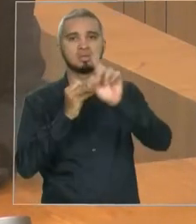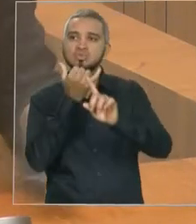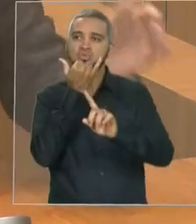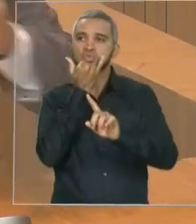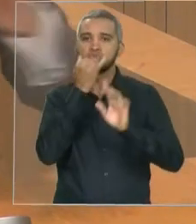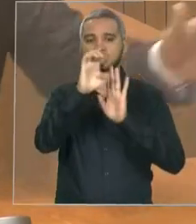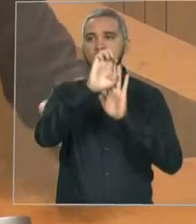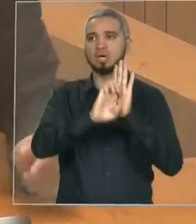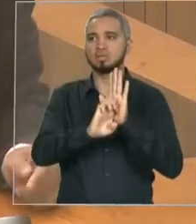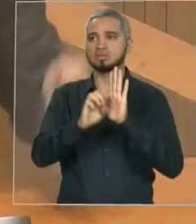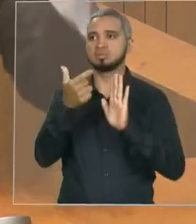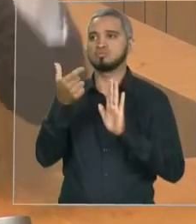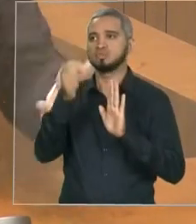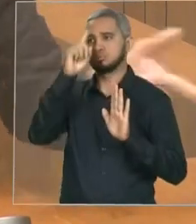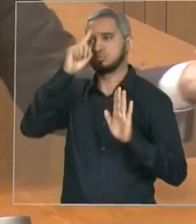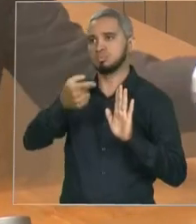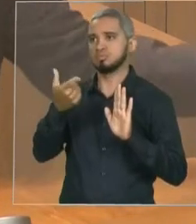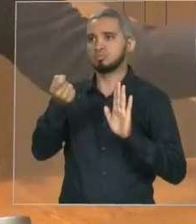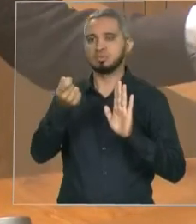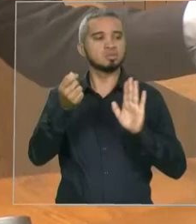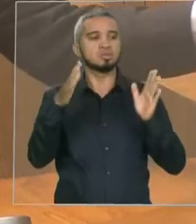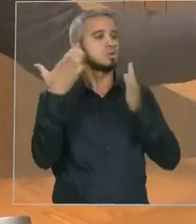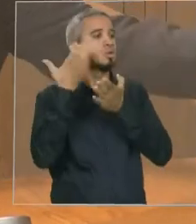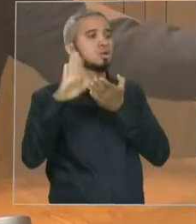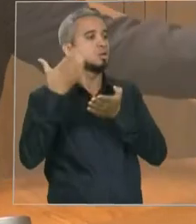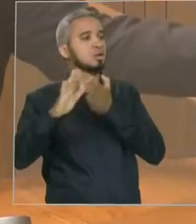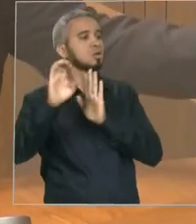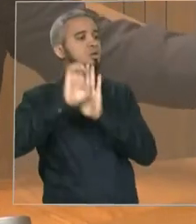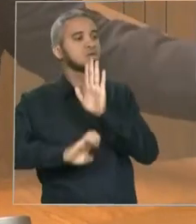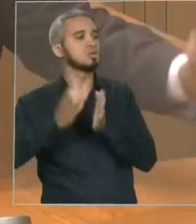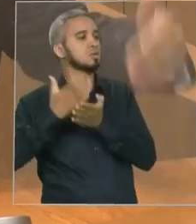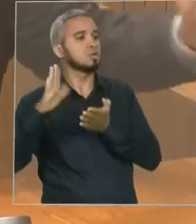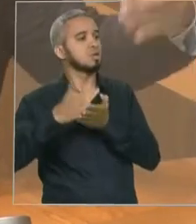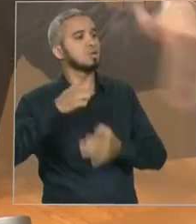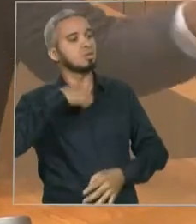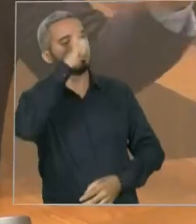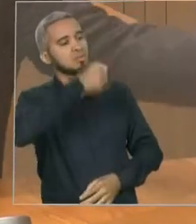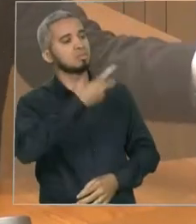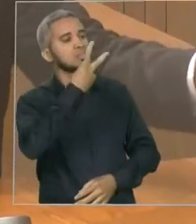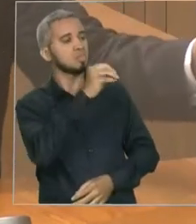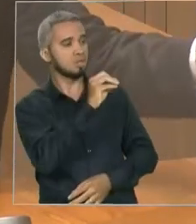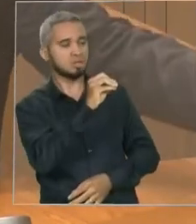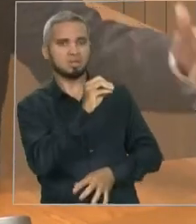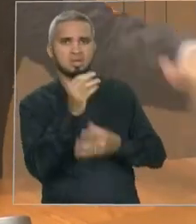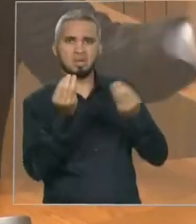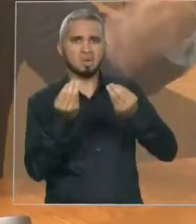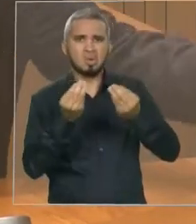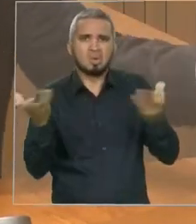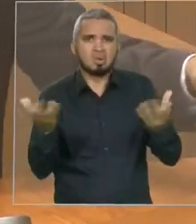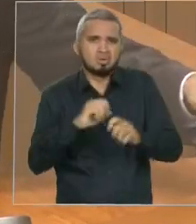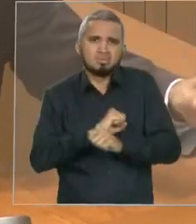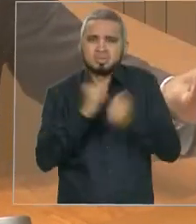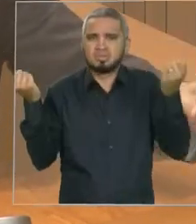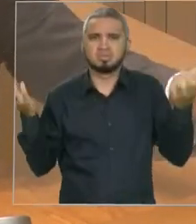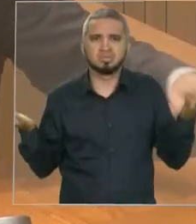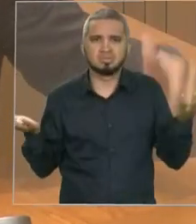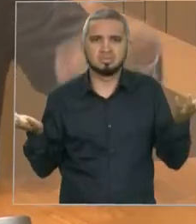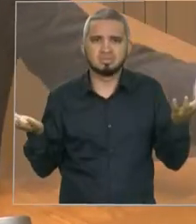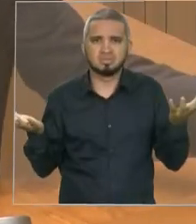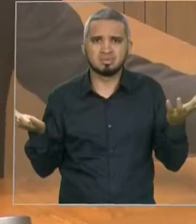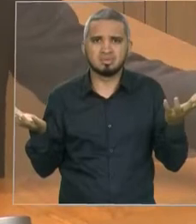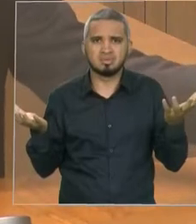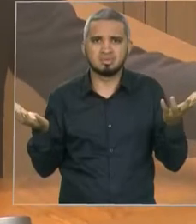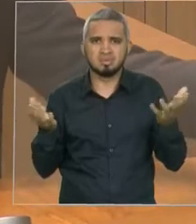20. Não tem nada a ver com o edital. Faça 30 flexões de braço. Ou seja, vão manipular, vão mexer no concurso,